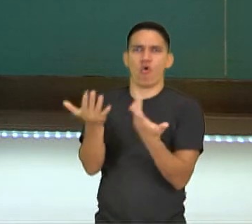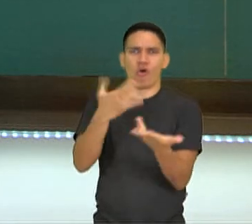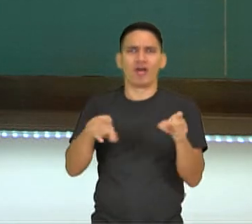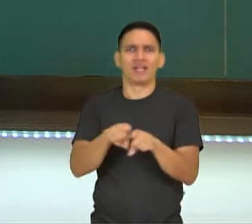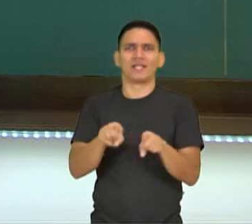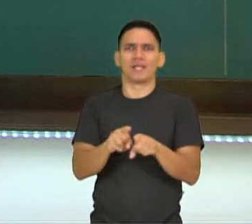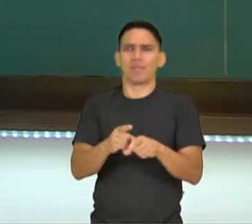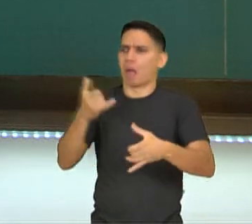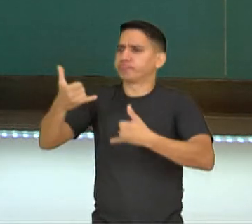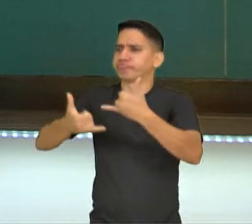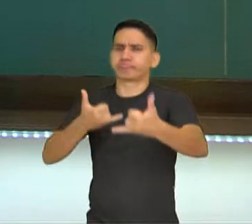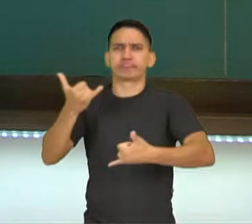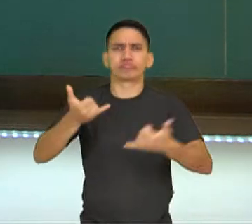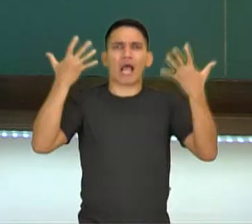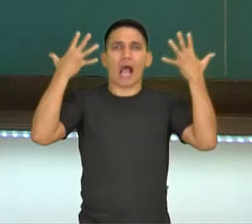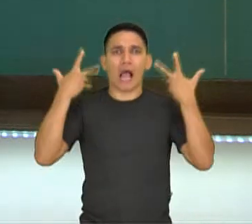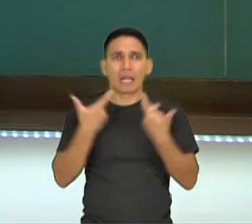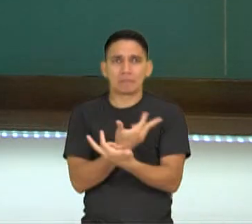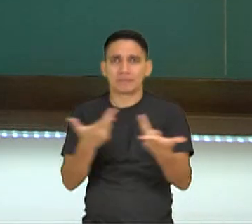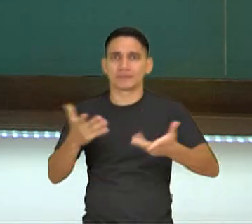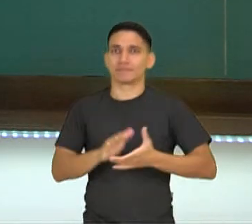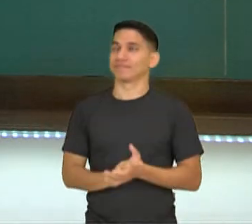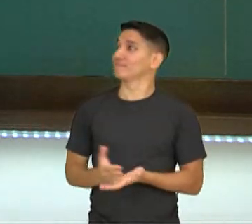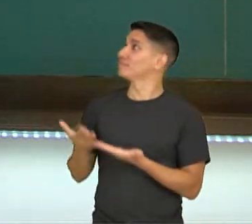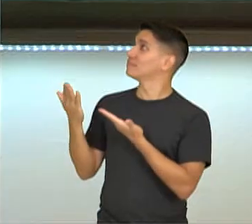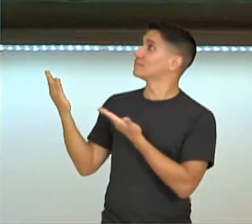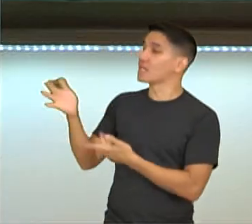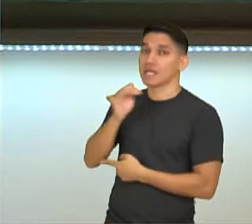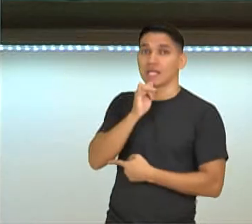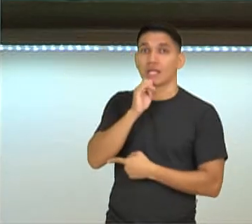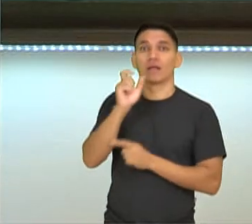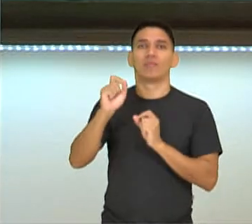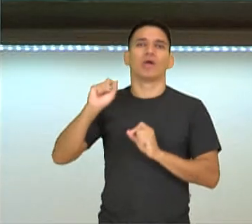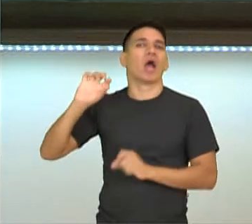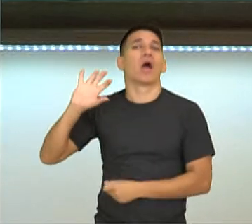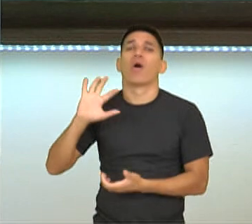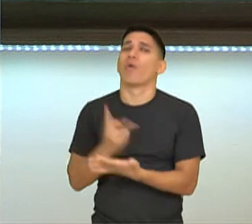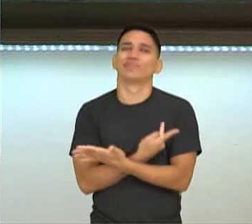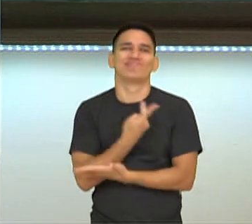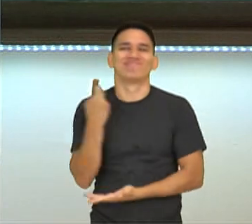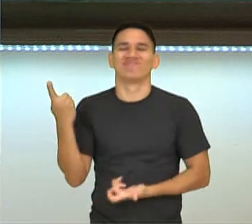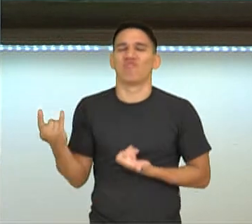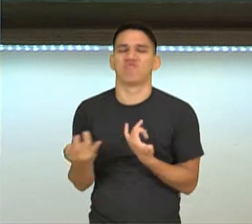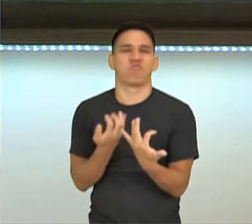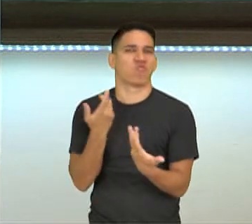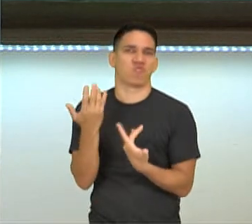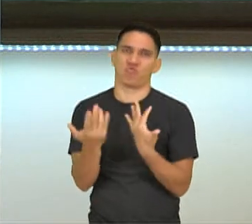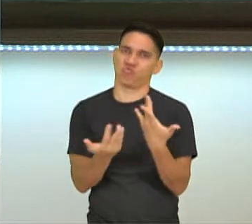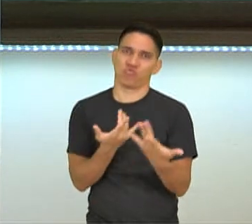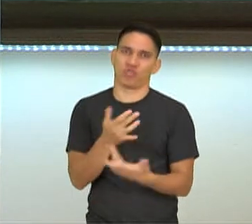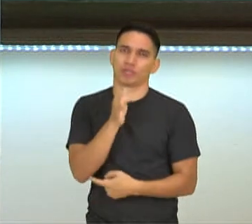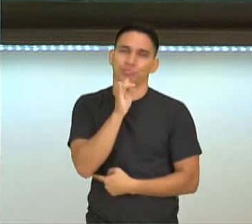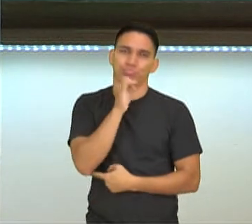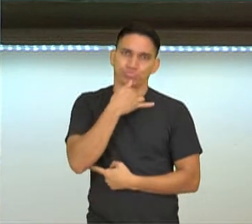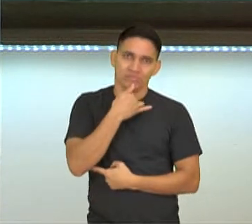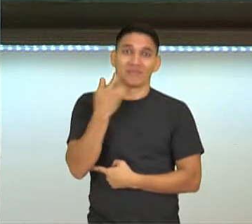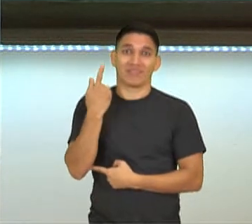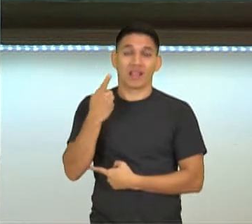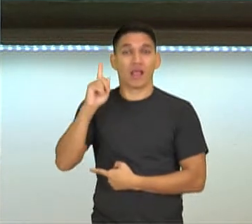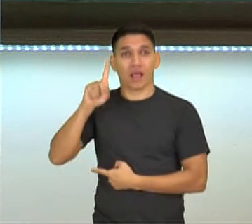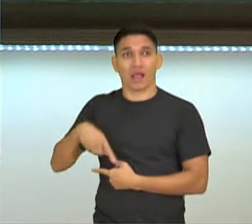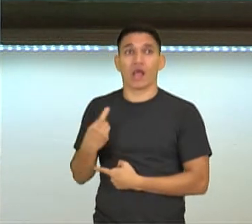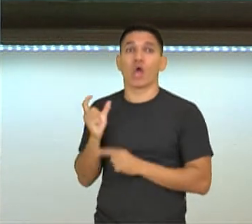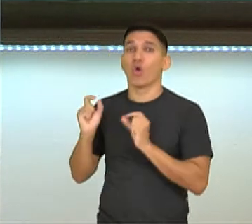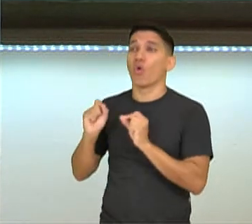Então, aqui um exemplo, né? Do circo máximo. Ele pegou fogo. E esse é um exemplo dos destroços, que continuam até